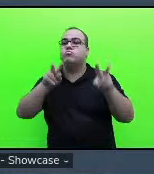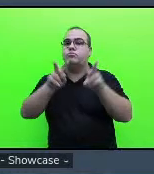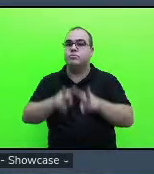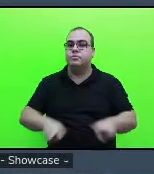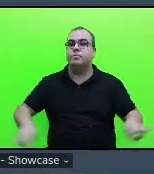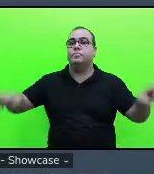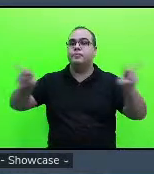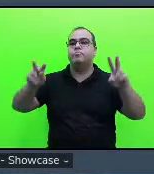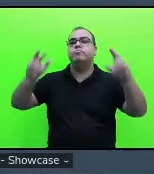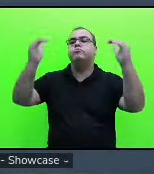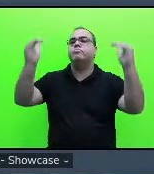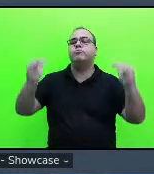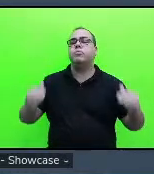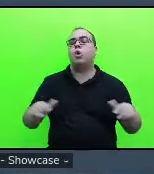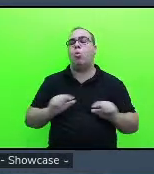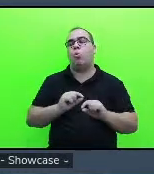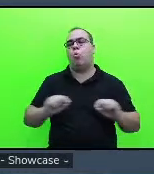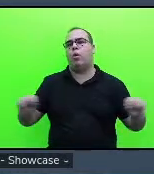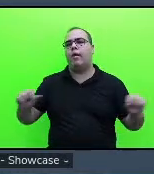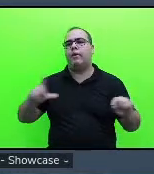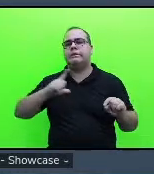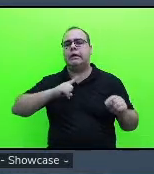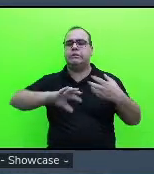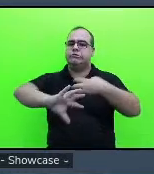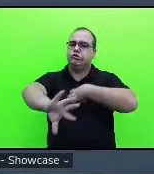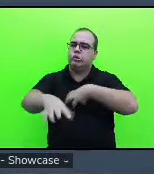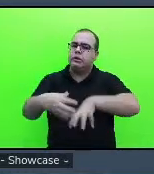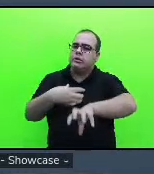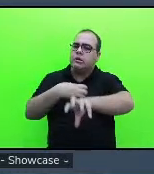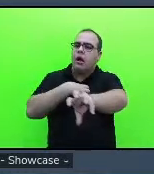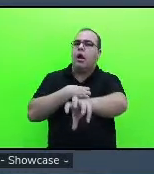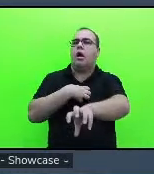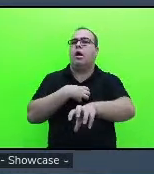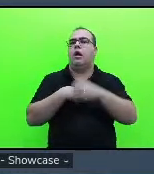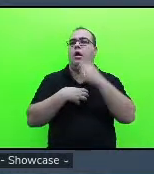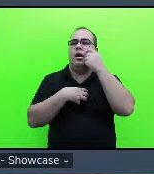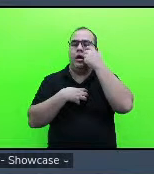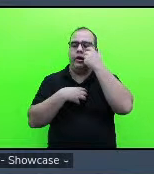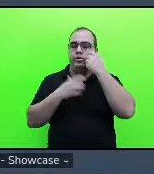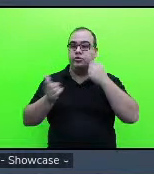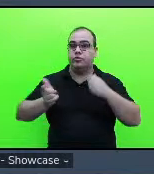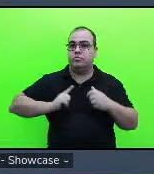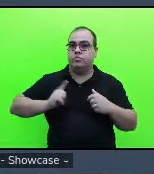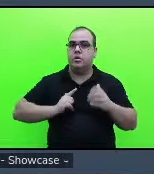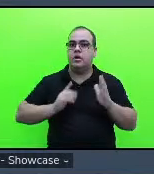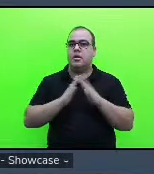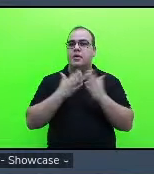tinha essa intencionalidade se eles trabalhavam com a música lá na creche né